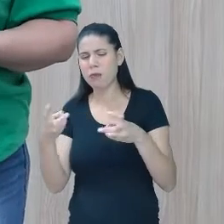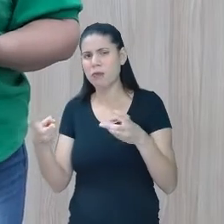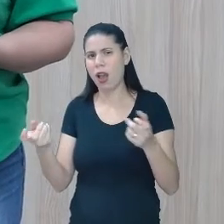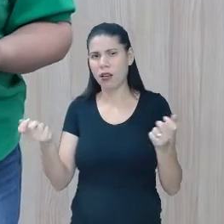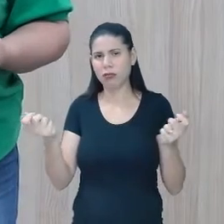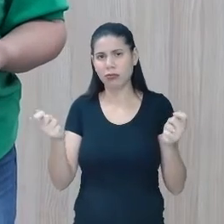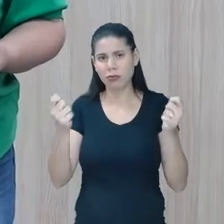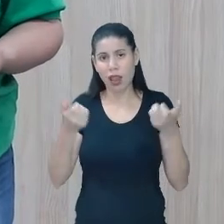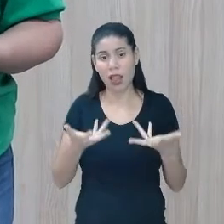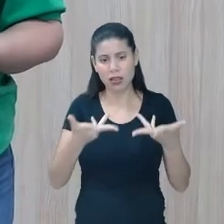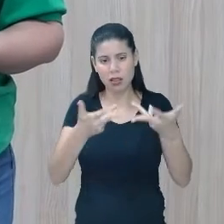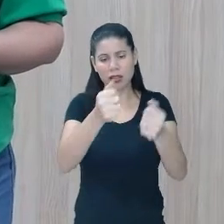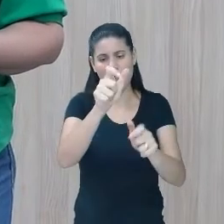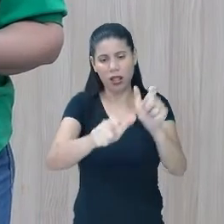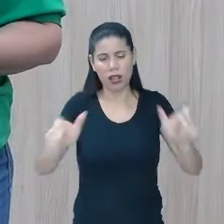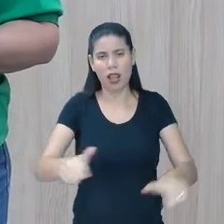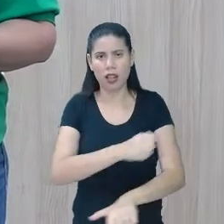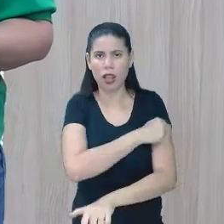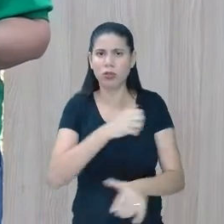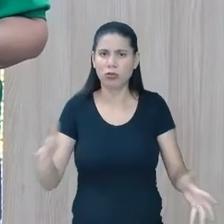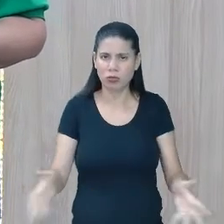essas potencialidades.